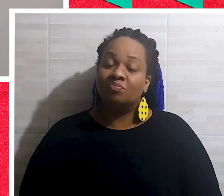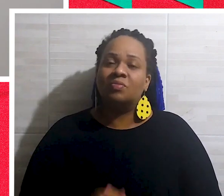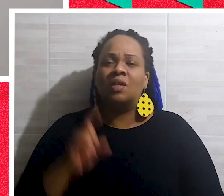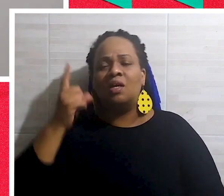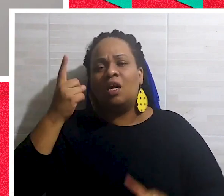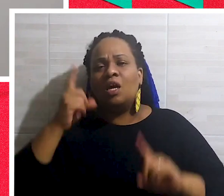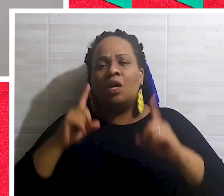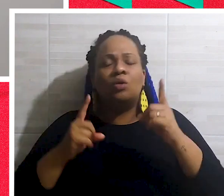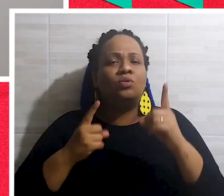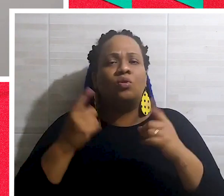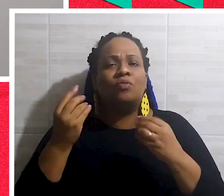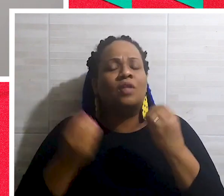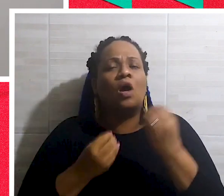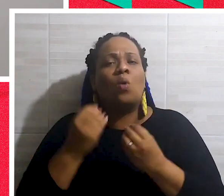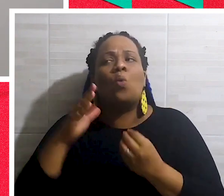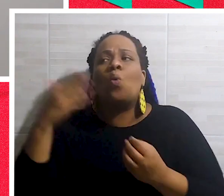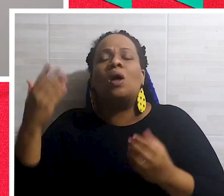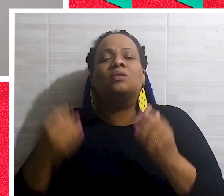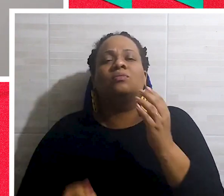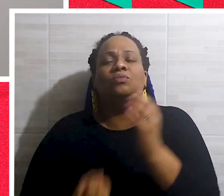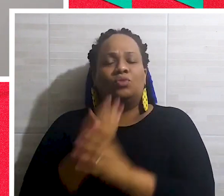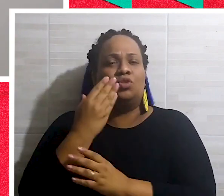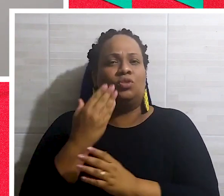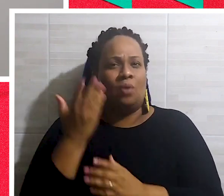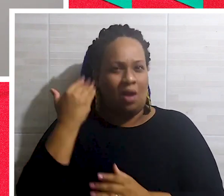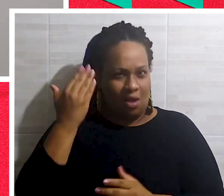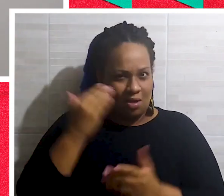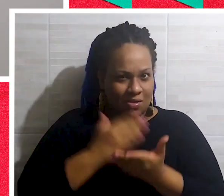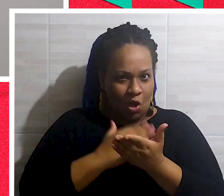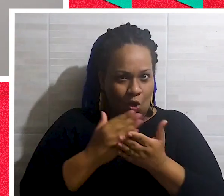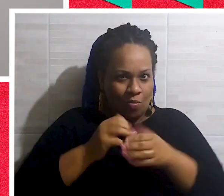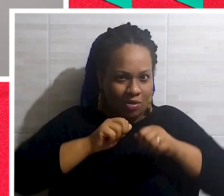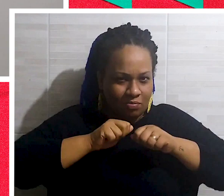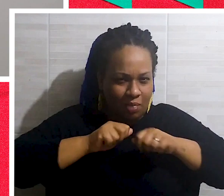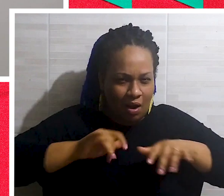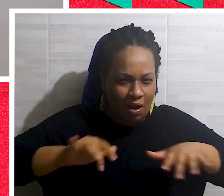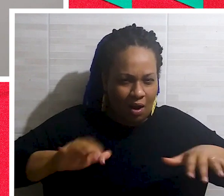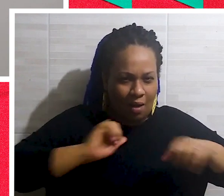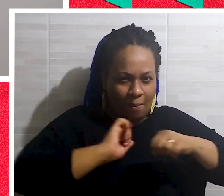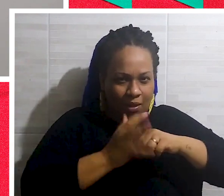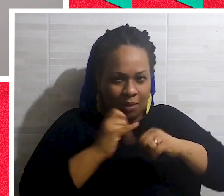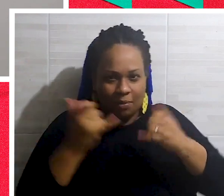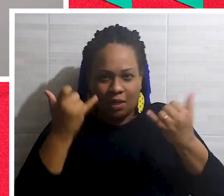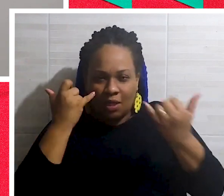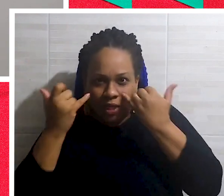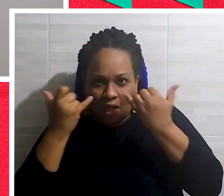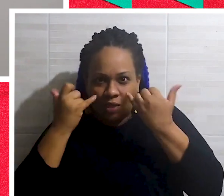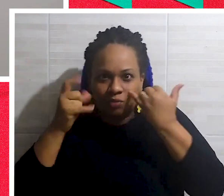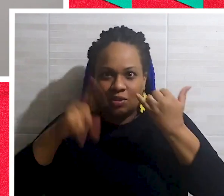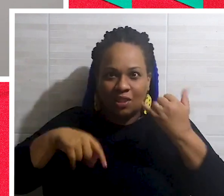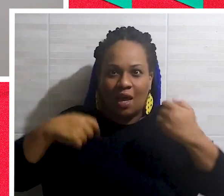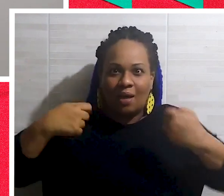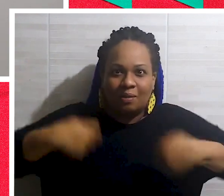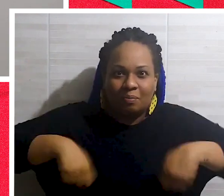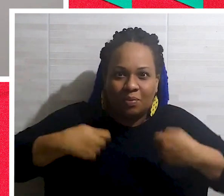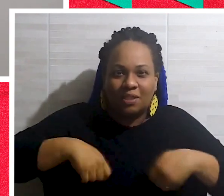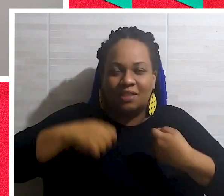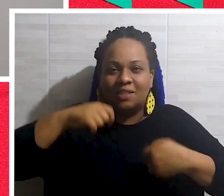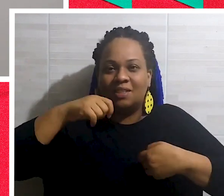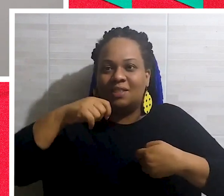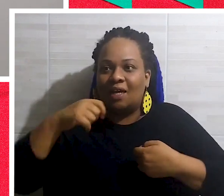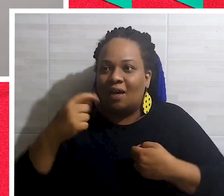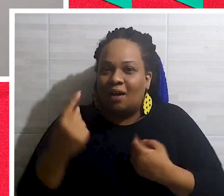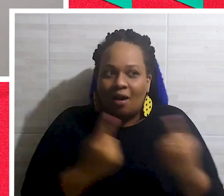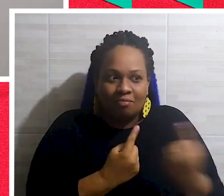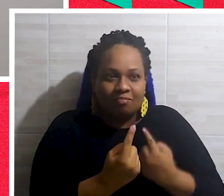A minha dúvida agora em relação a quando surgiu esse projeto, assim, foi desde o início da pandemia, das notícias sobre essa dificuldade de atendimento